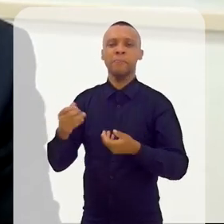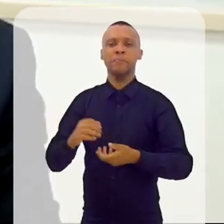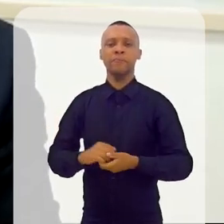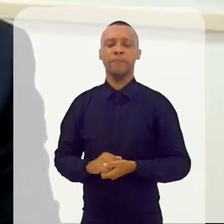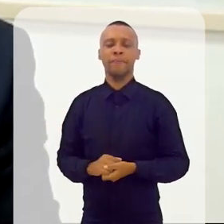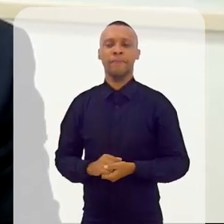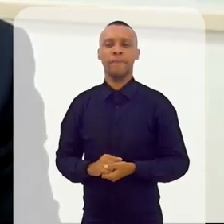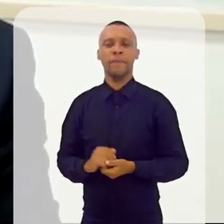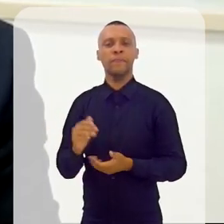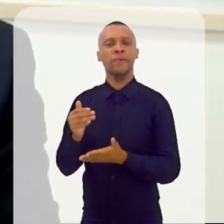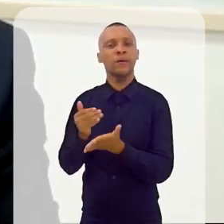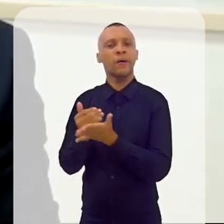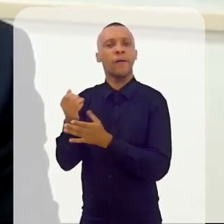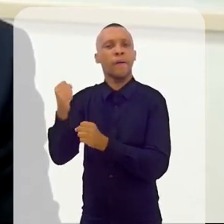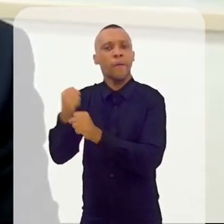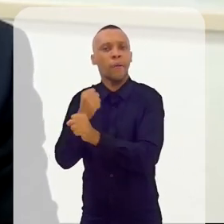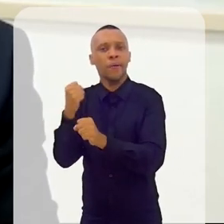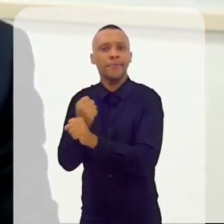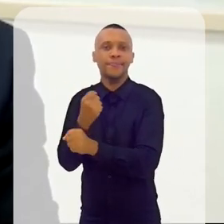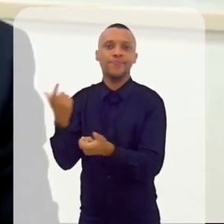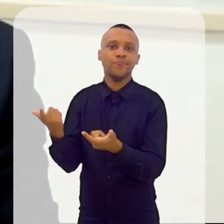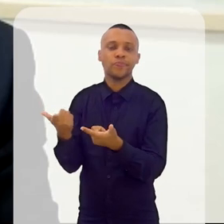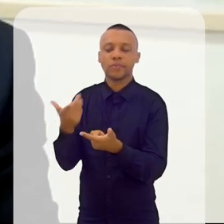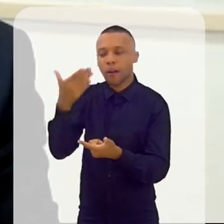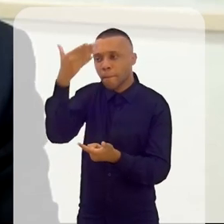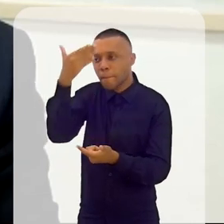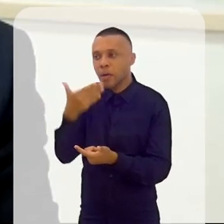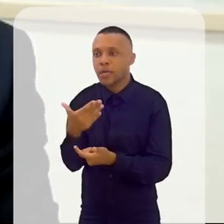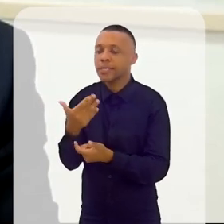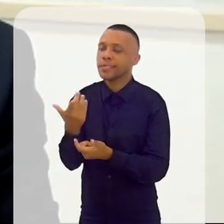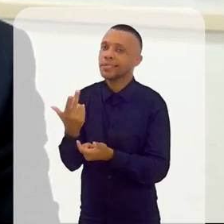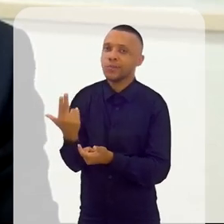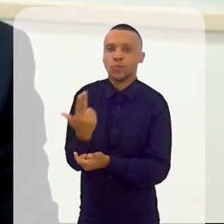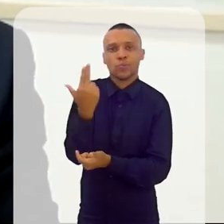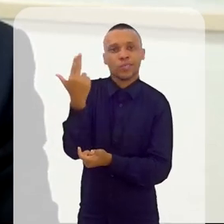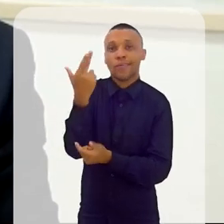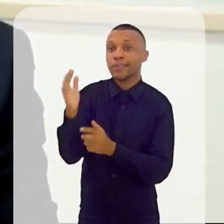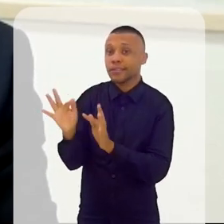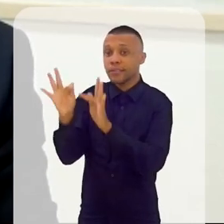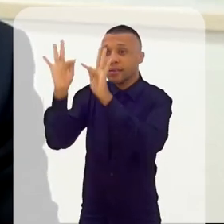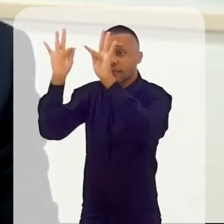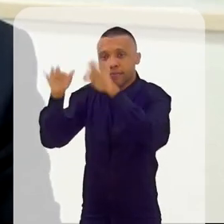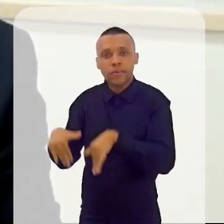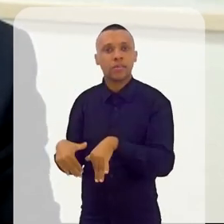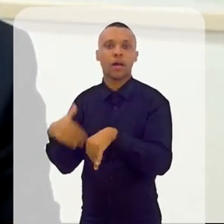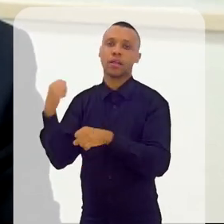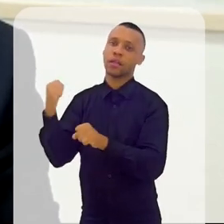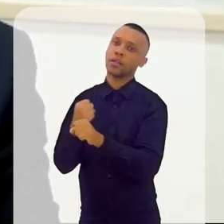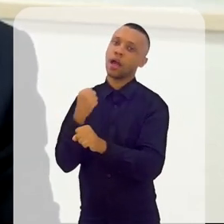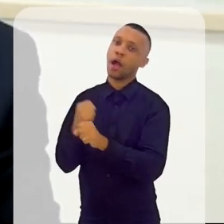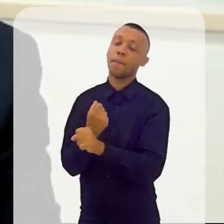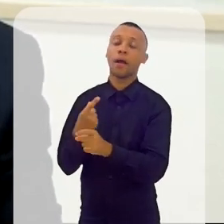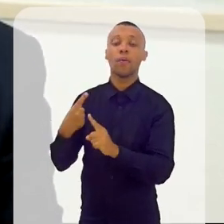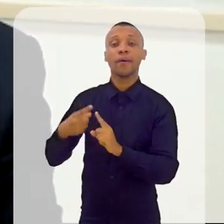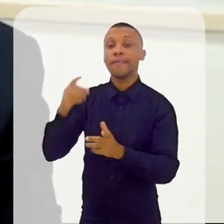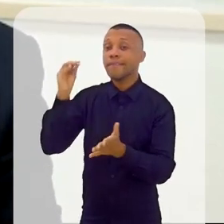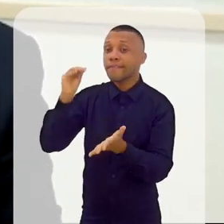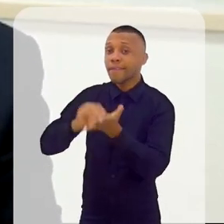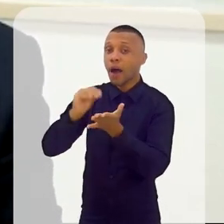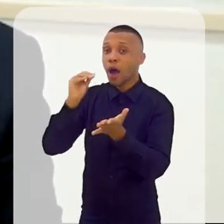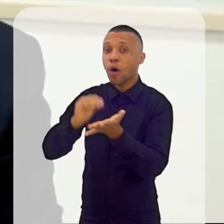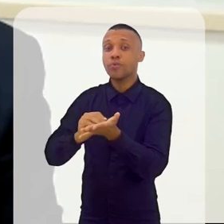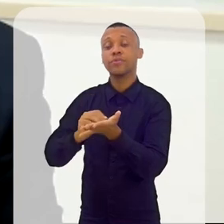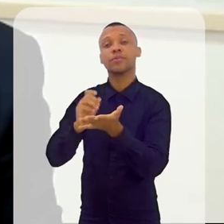início da obra, já verificou que não teria condições de terminá-la, talvez por falta de